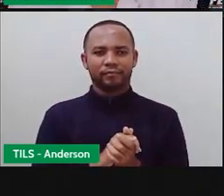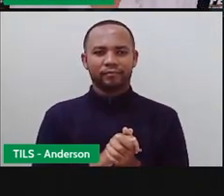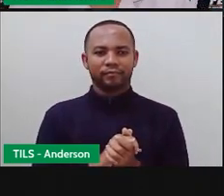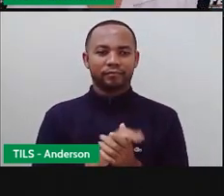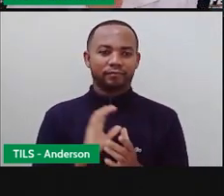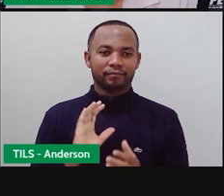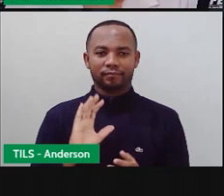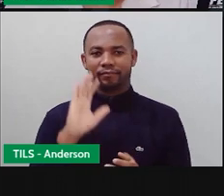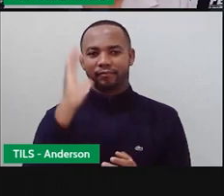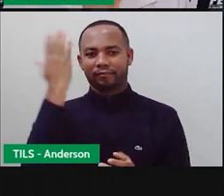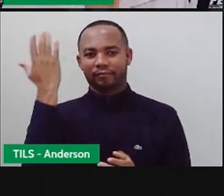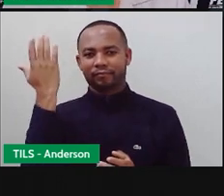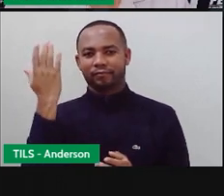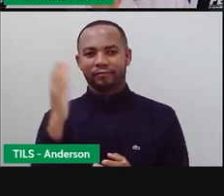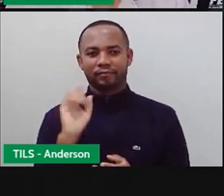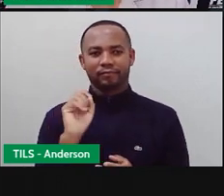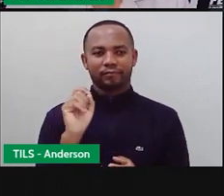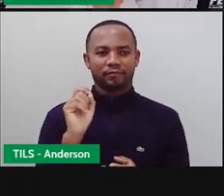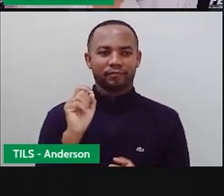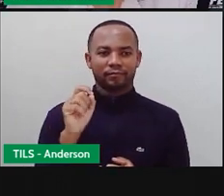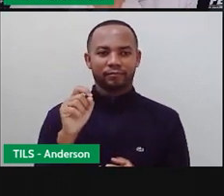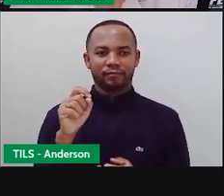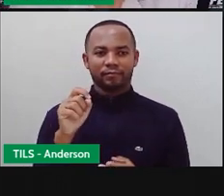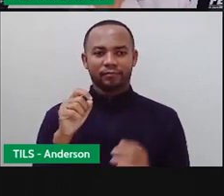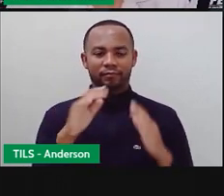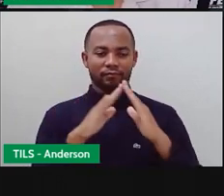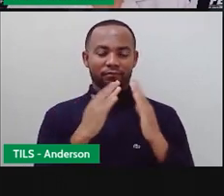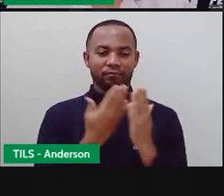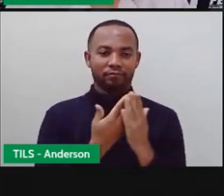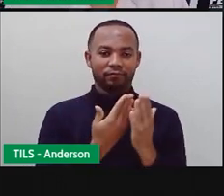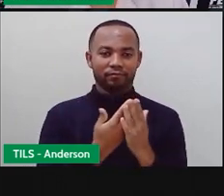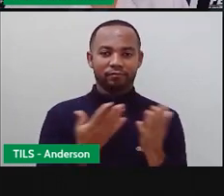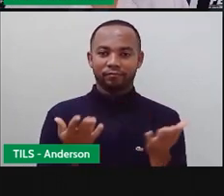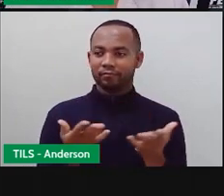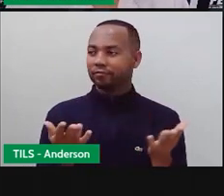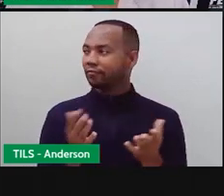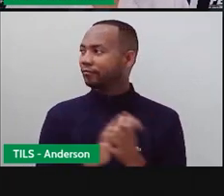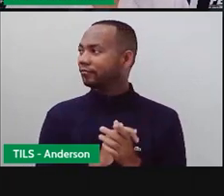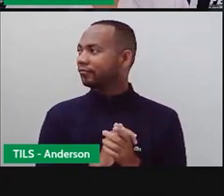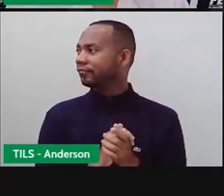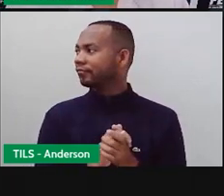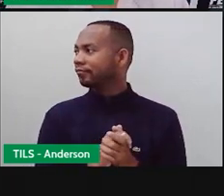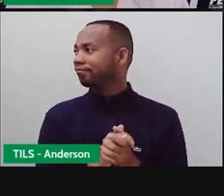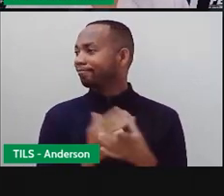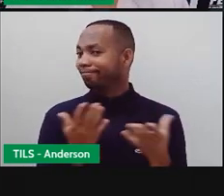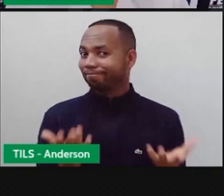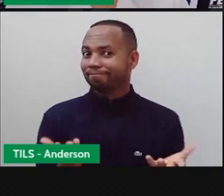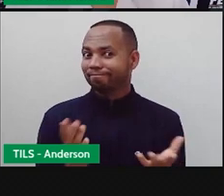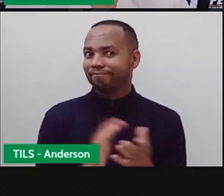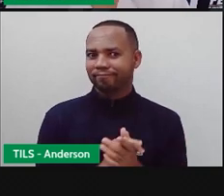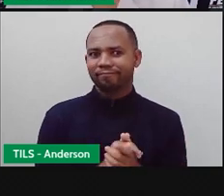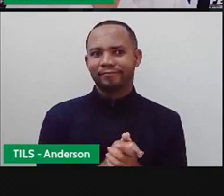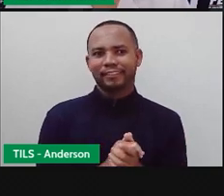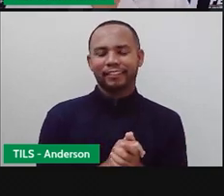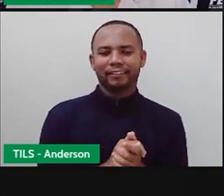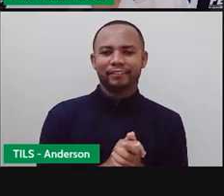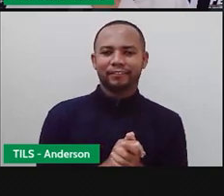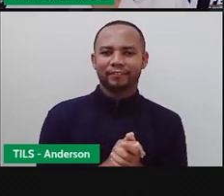acontecerão aqui na nossa live, live não, né, na nossa aula só, porque live tinha que ser